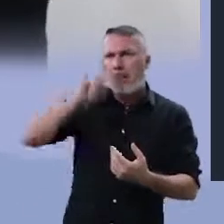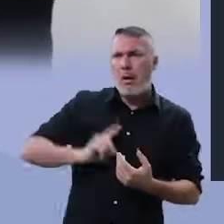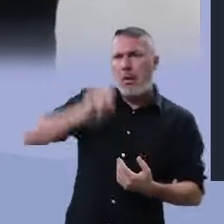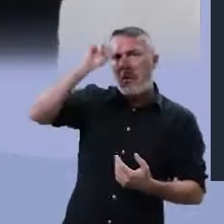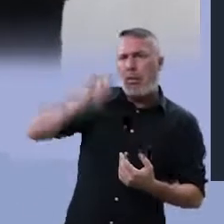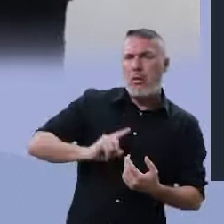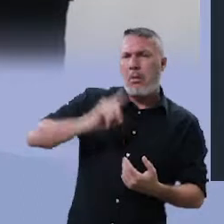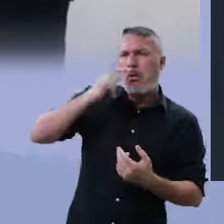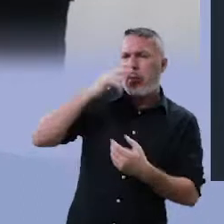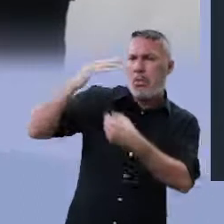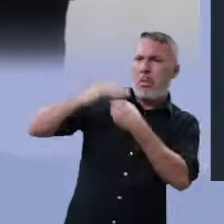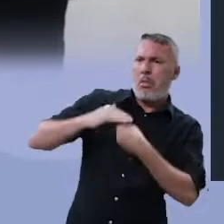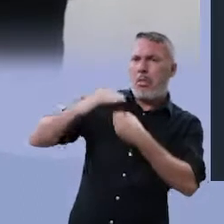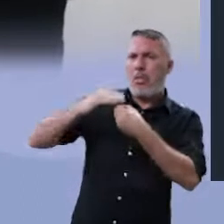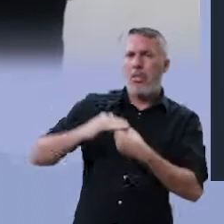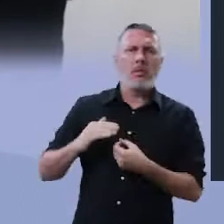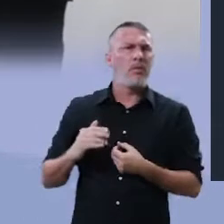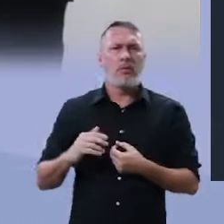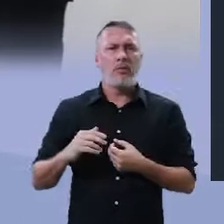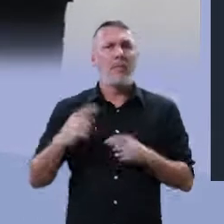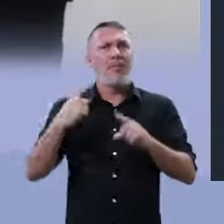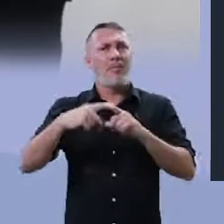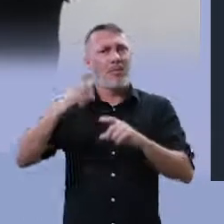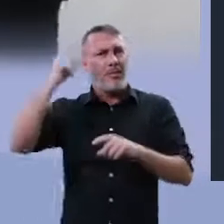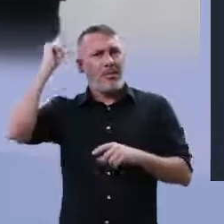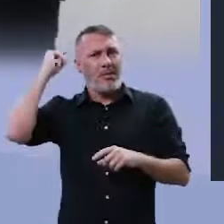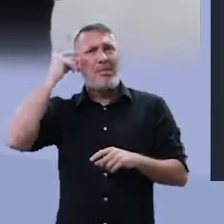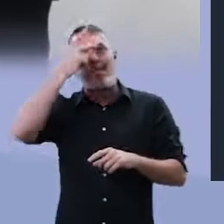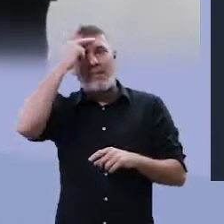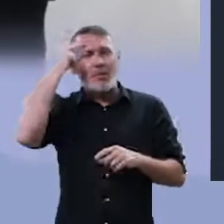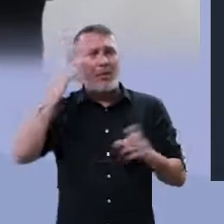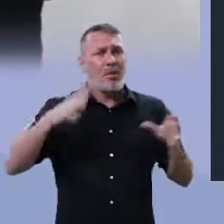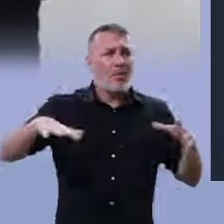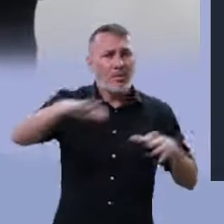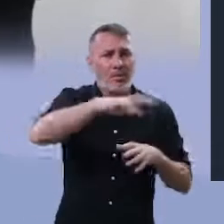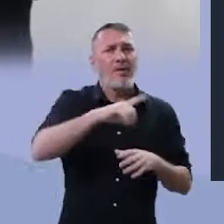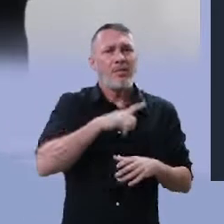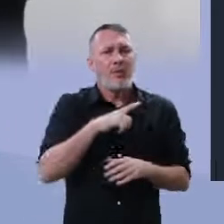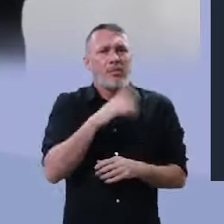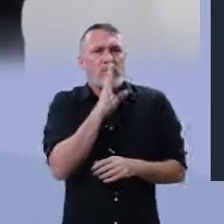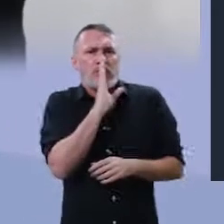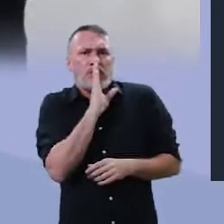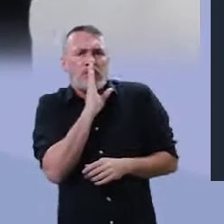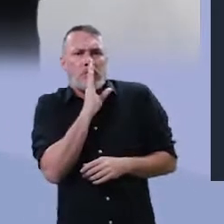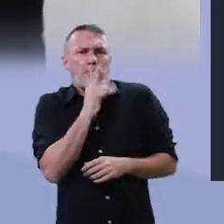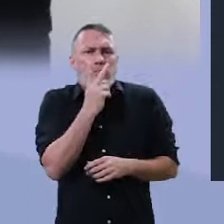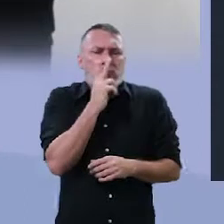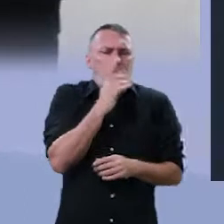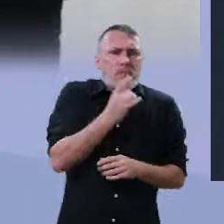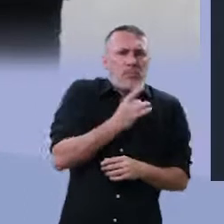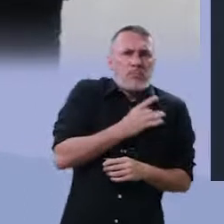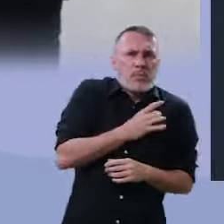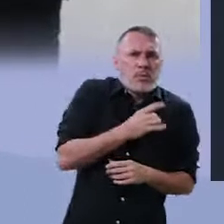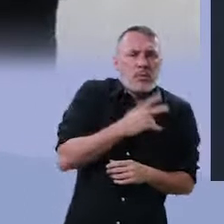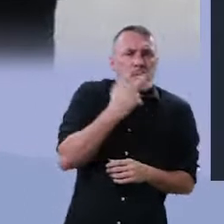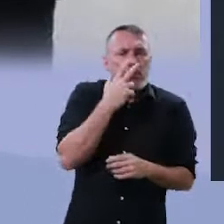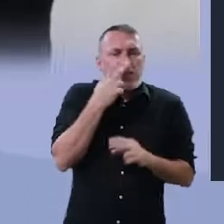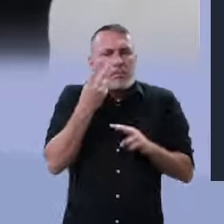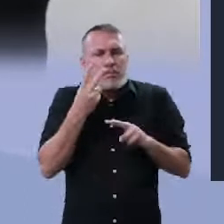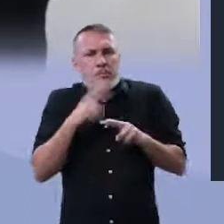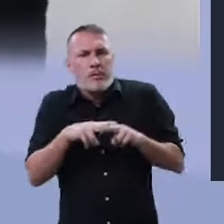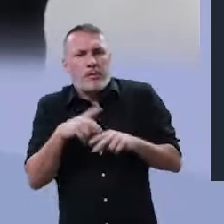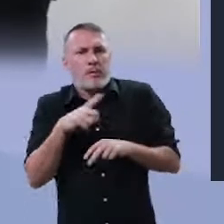preciso. As pessoas estavam caladas, amarradas,